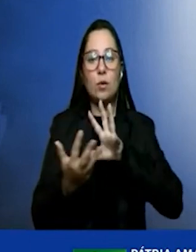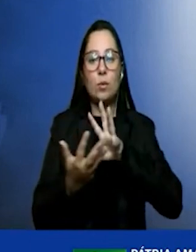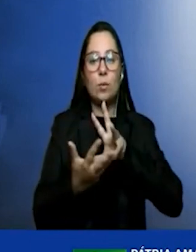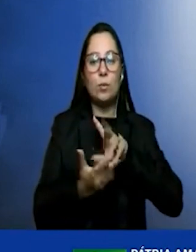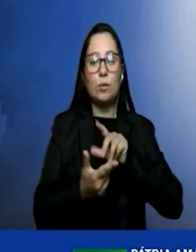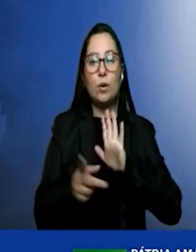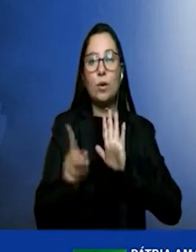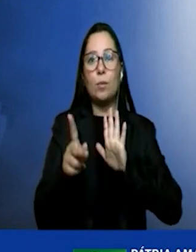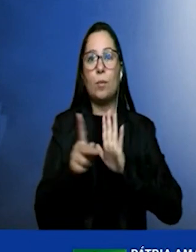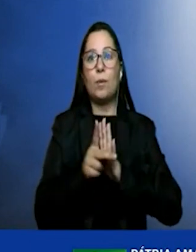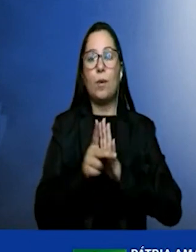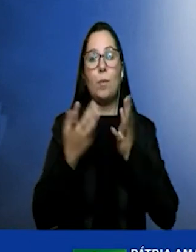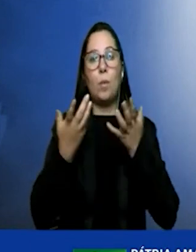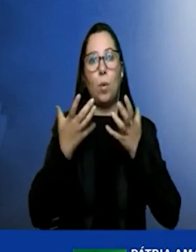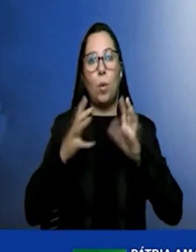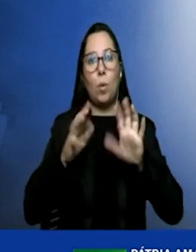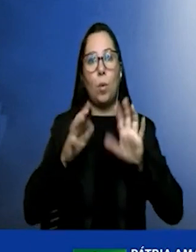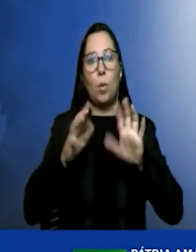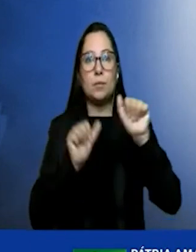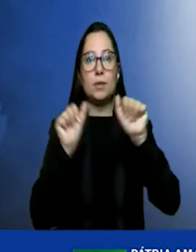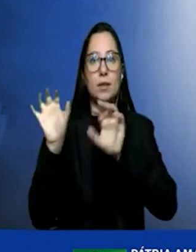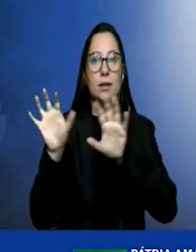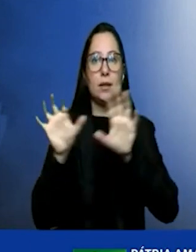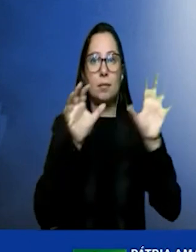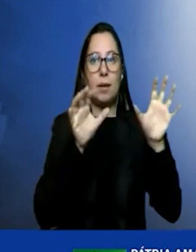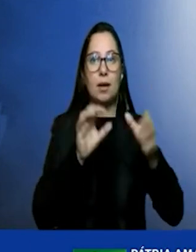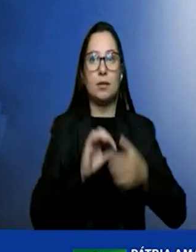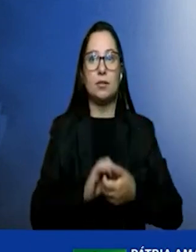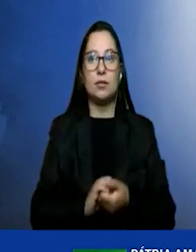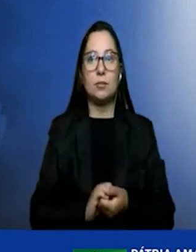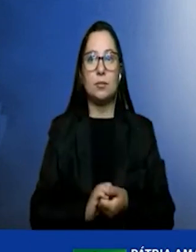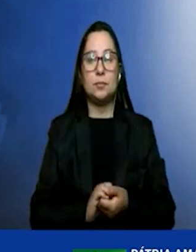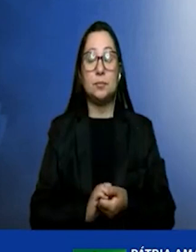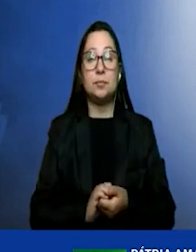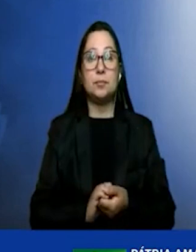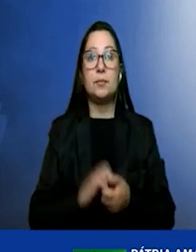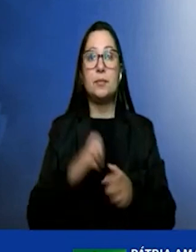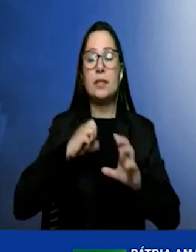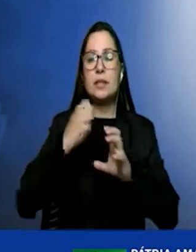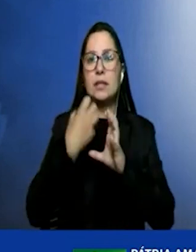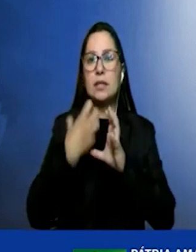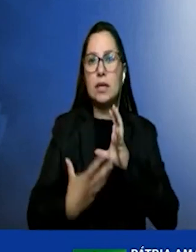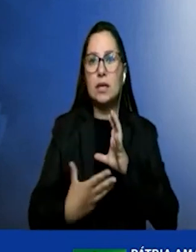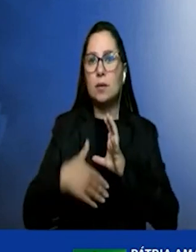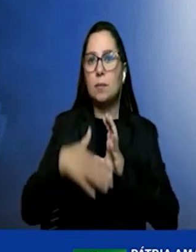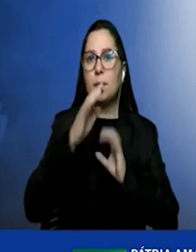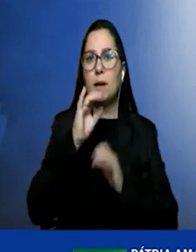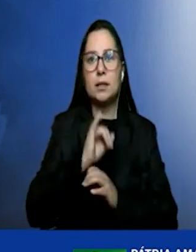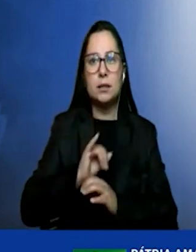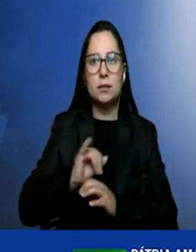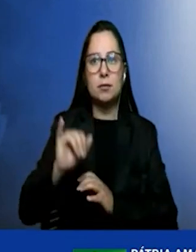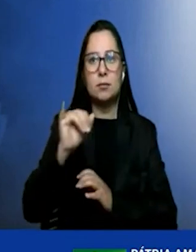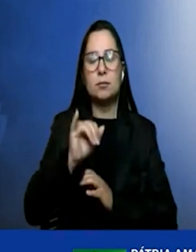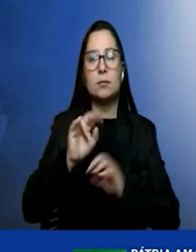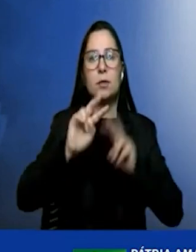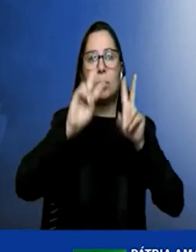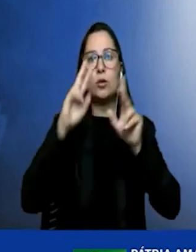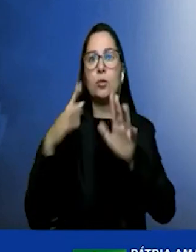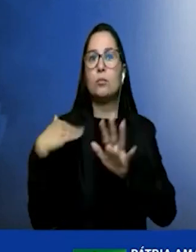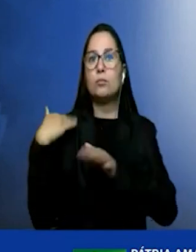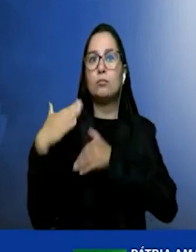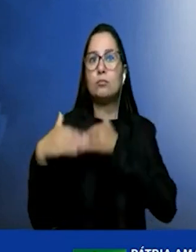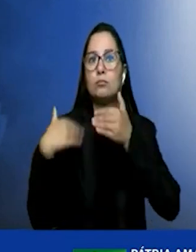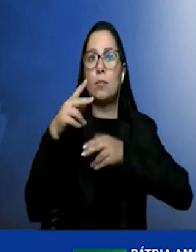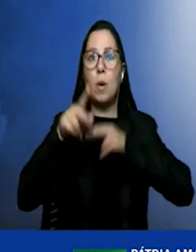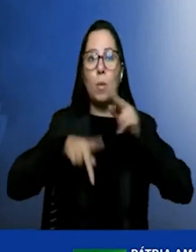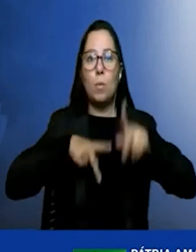combate das mudanças climáticas. Um dos aspectos mais críticos diz respeito ao crescimento da população